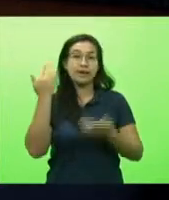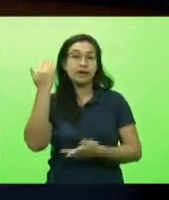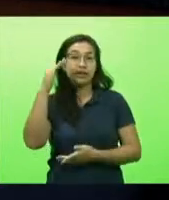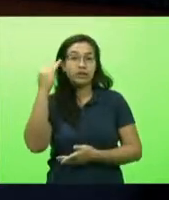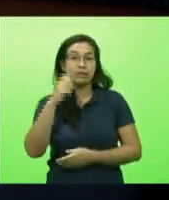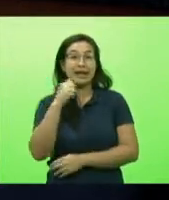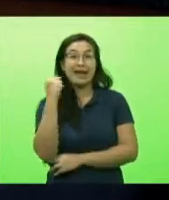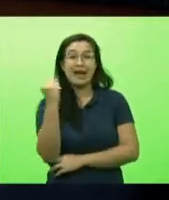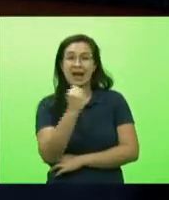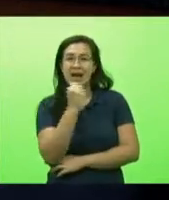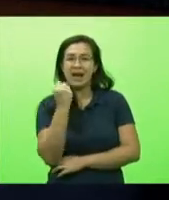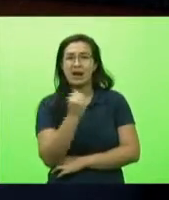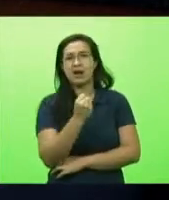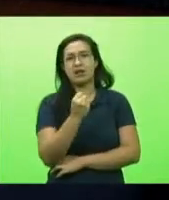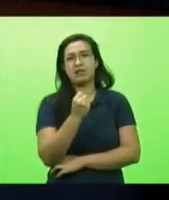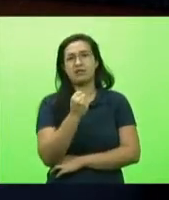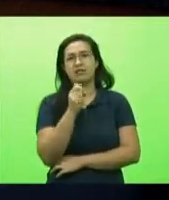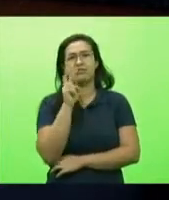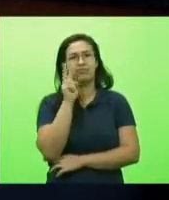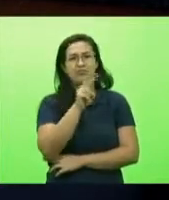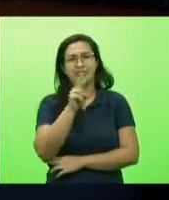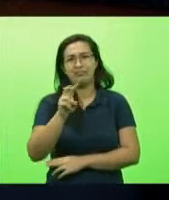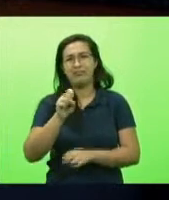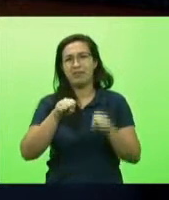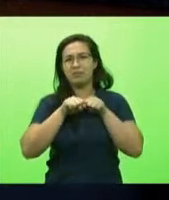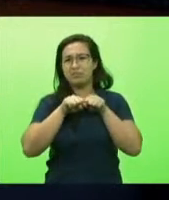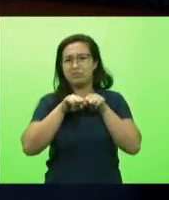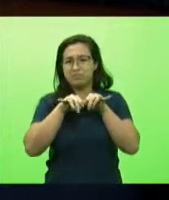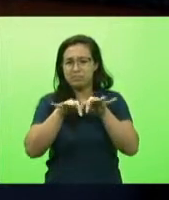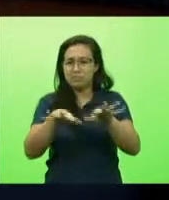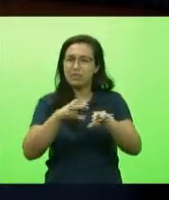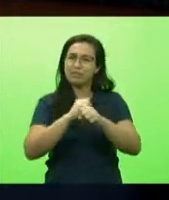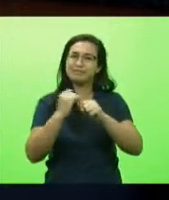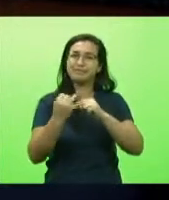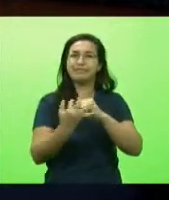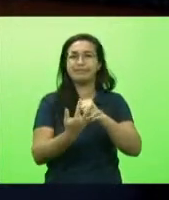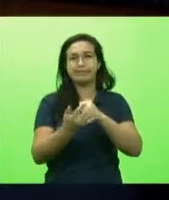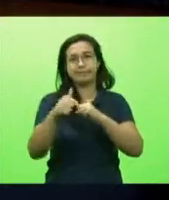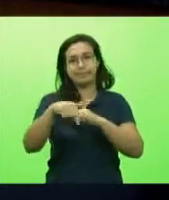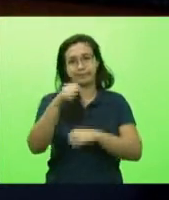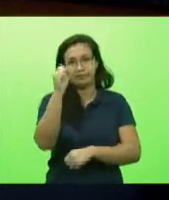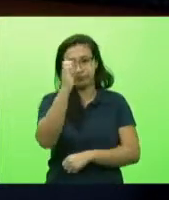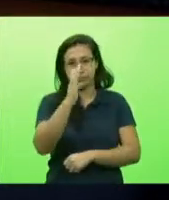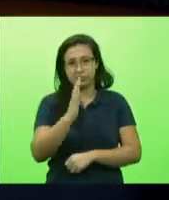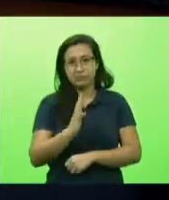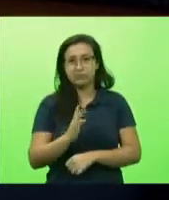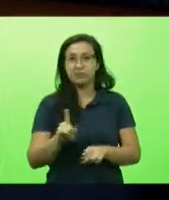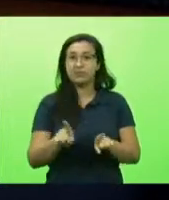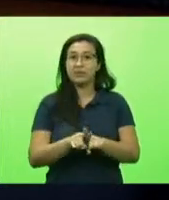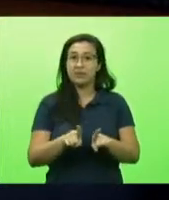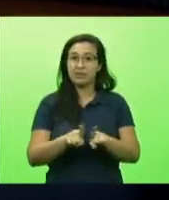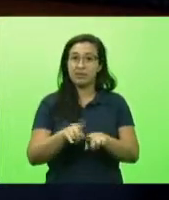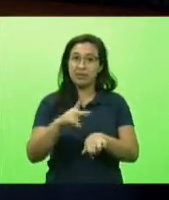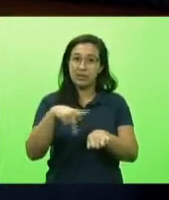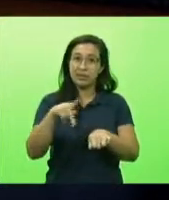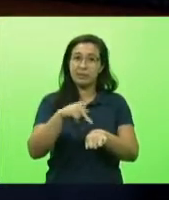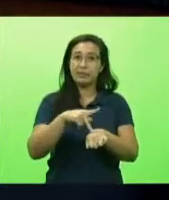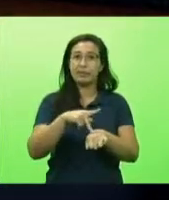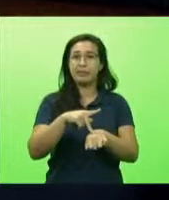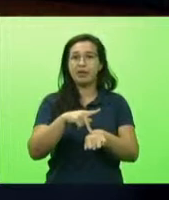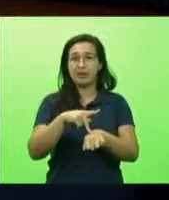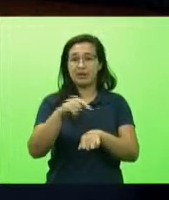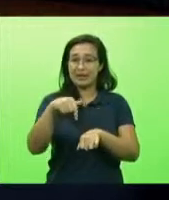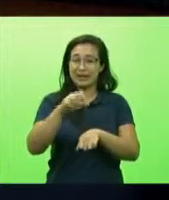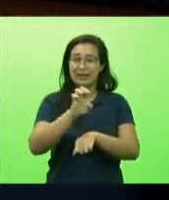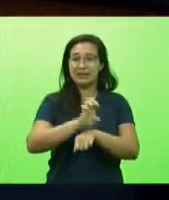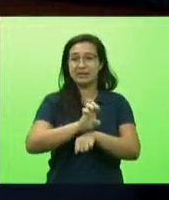gravidade da situação da pandemia em nosso estado em nosso país ela continua novas cepas